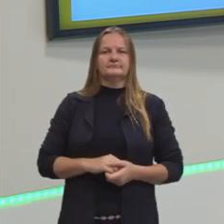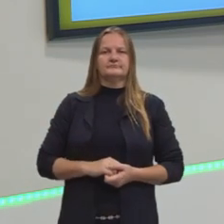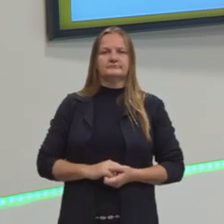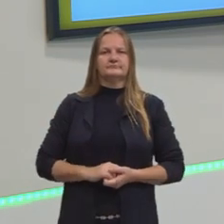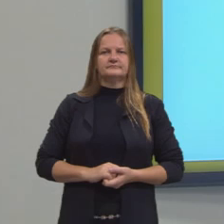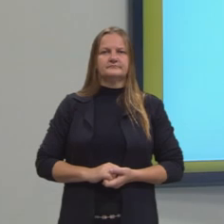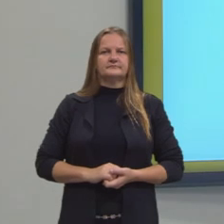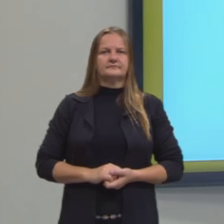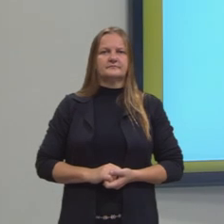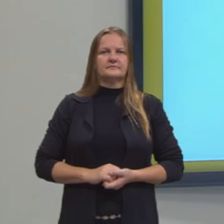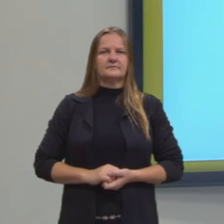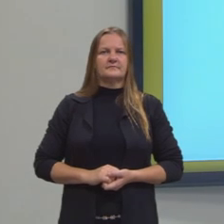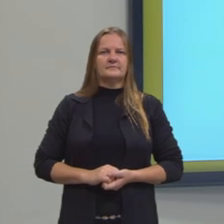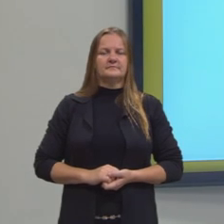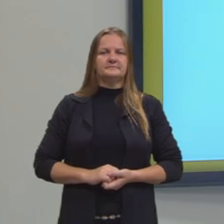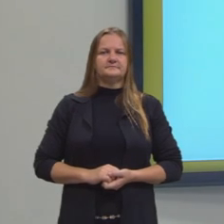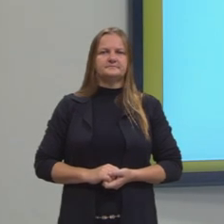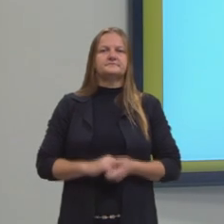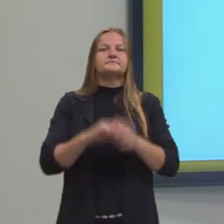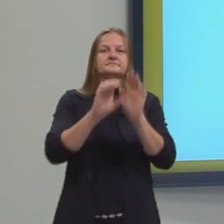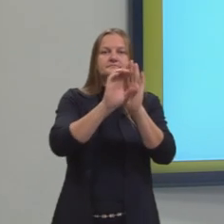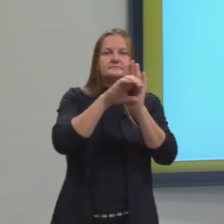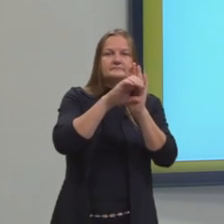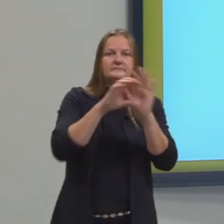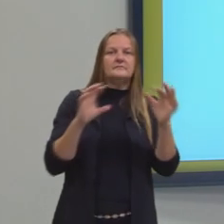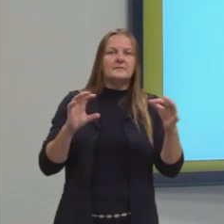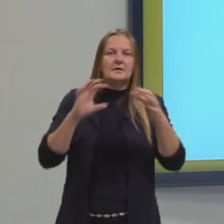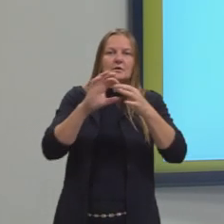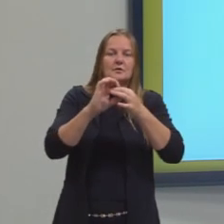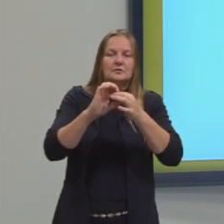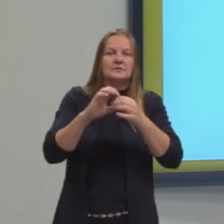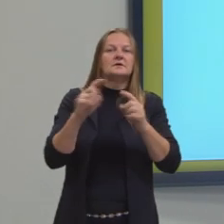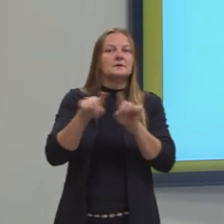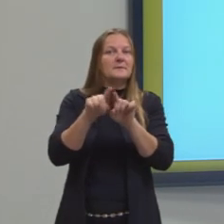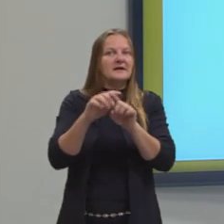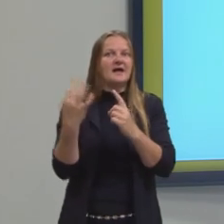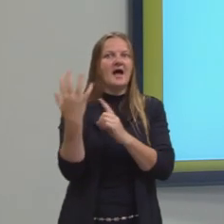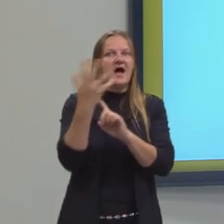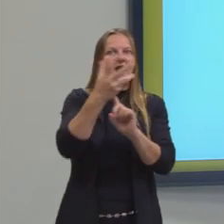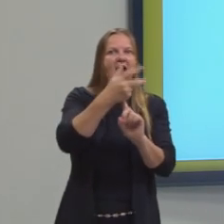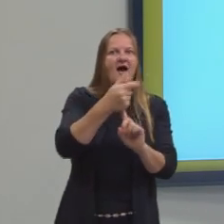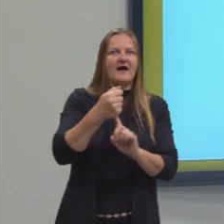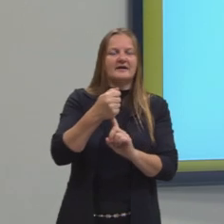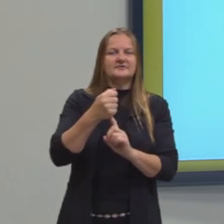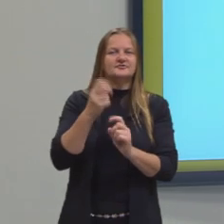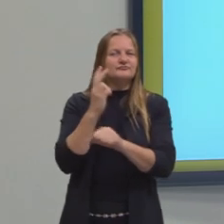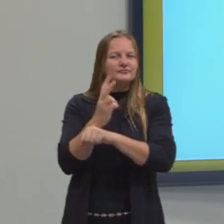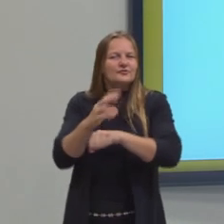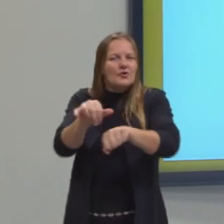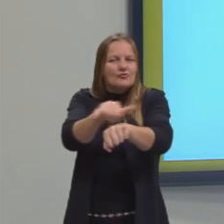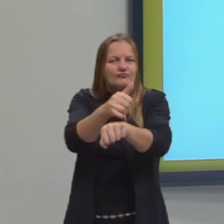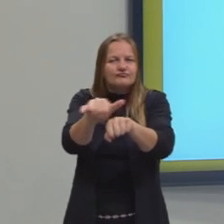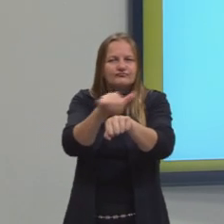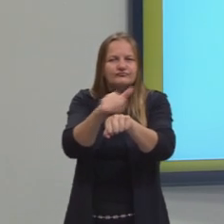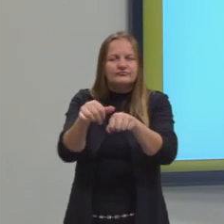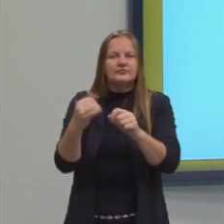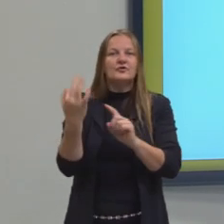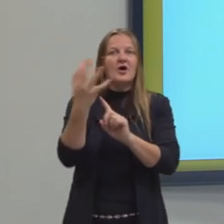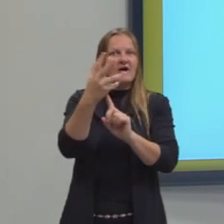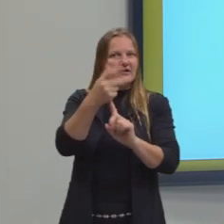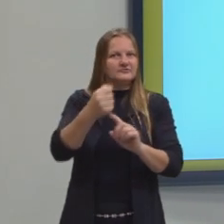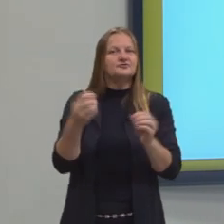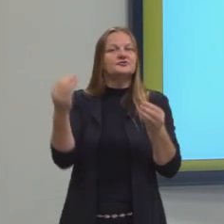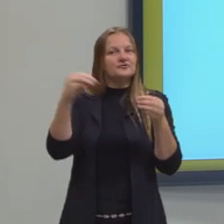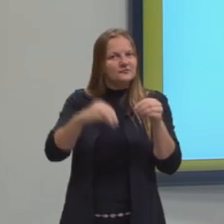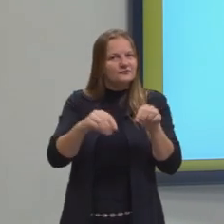Então, continuando. A cartografia é associada ainda à arte, emprestando delas algumas técnicas. Então, é importante a